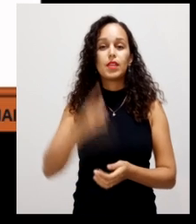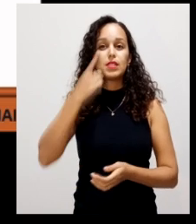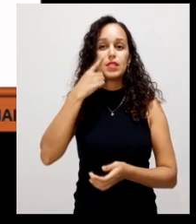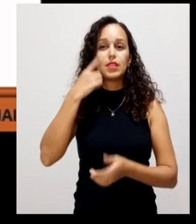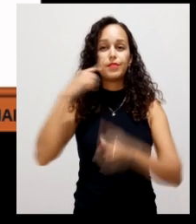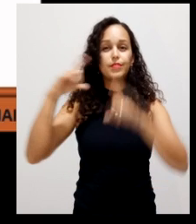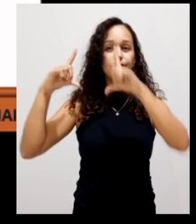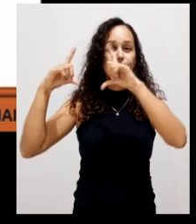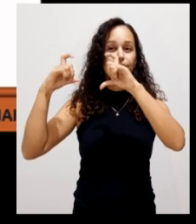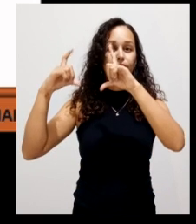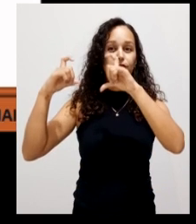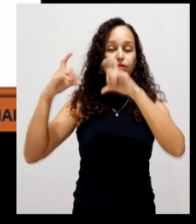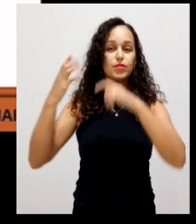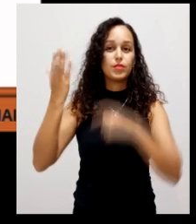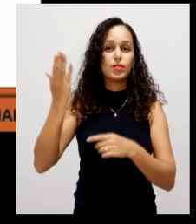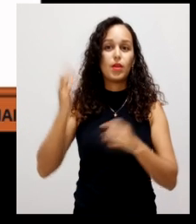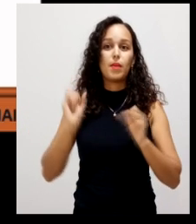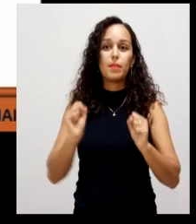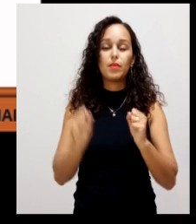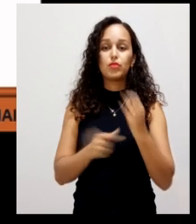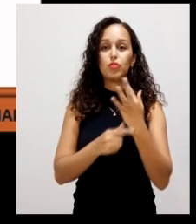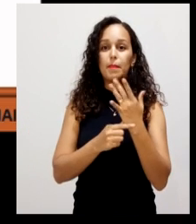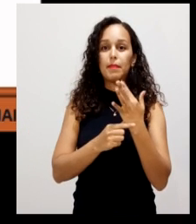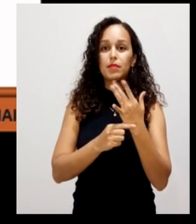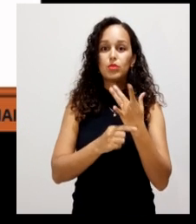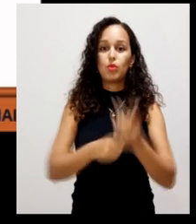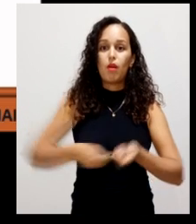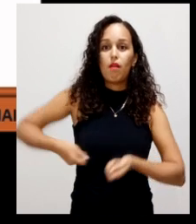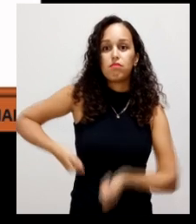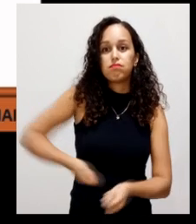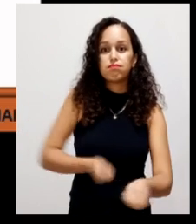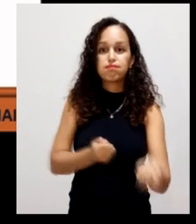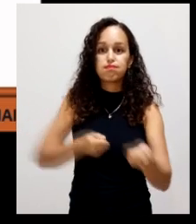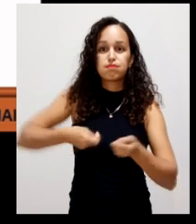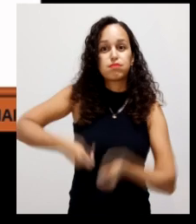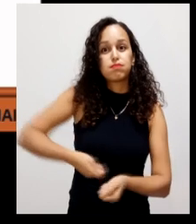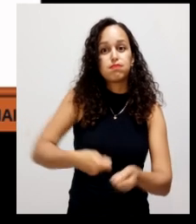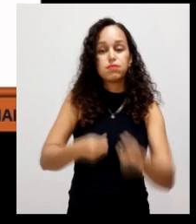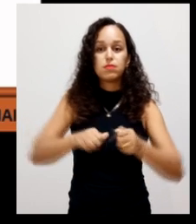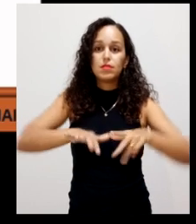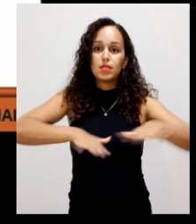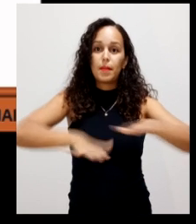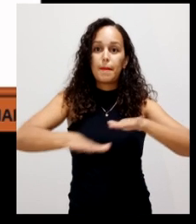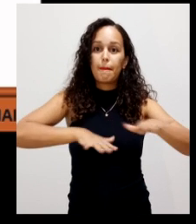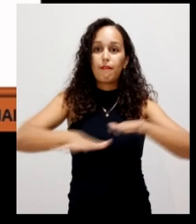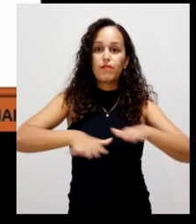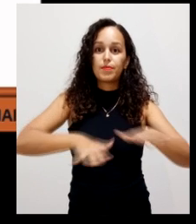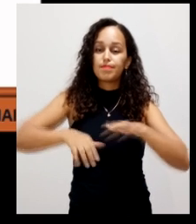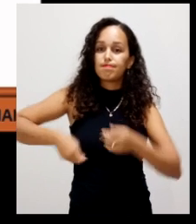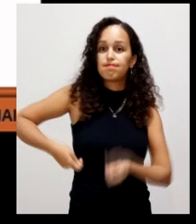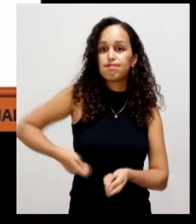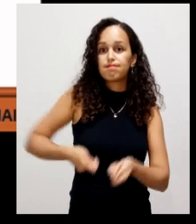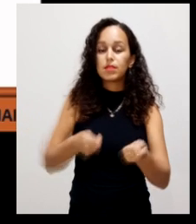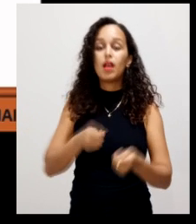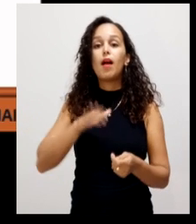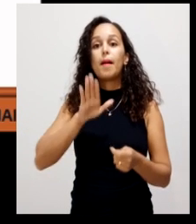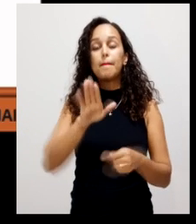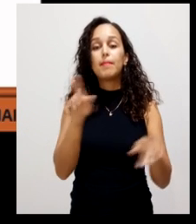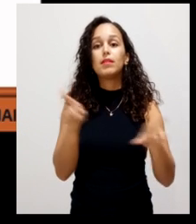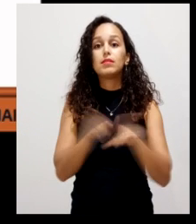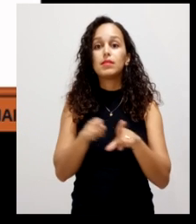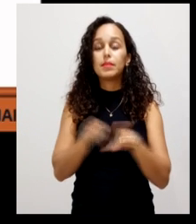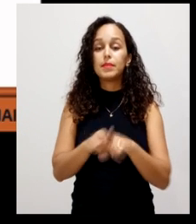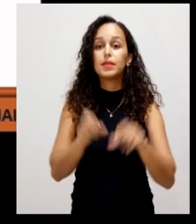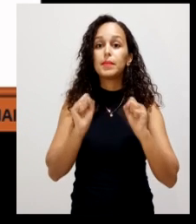Aí são as formas de aeração pode ser a aeração manual o reviramento manual mas